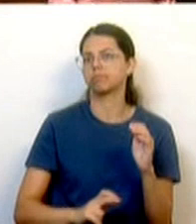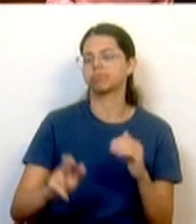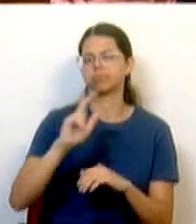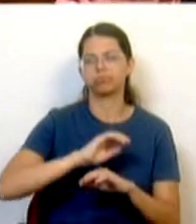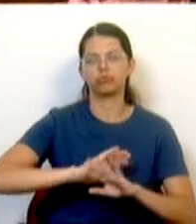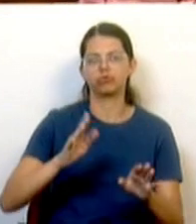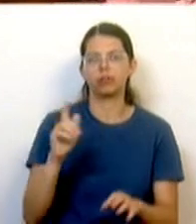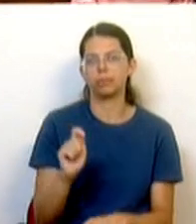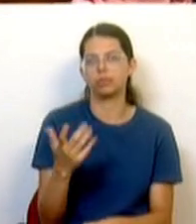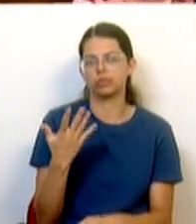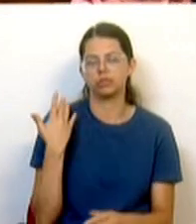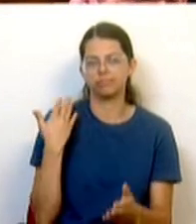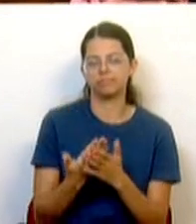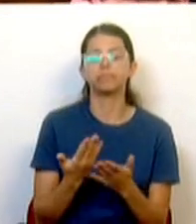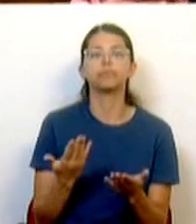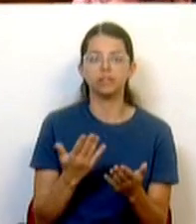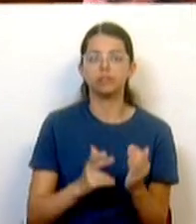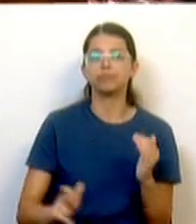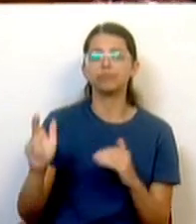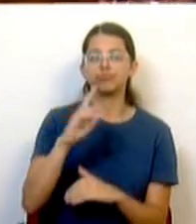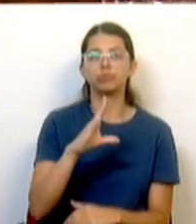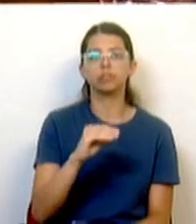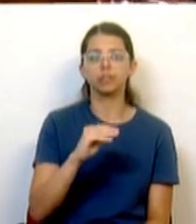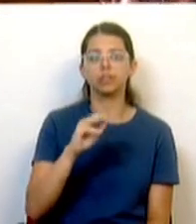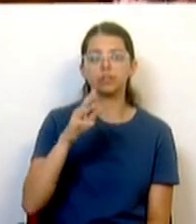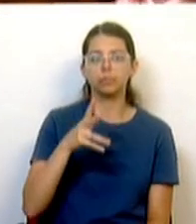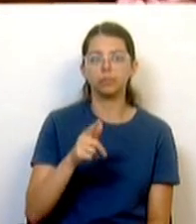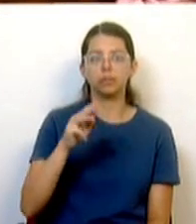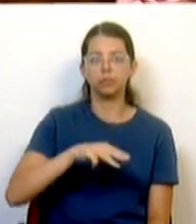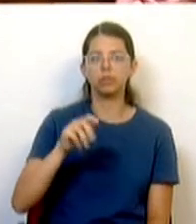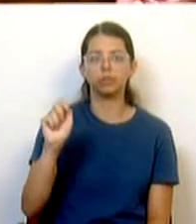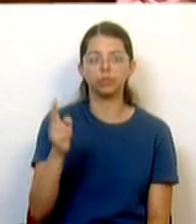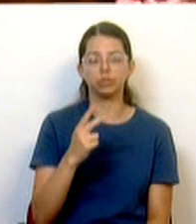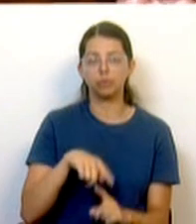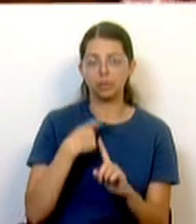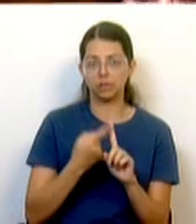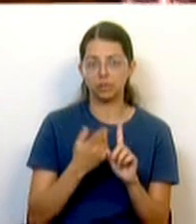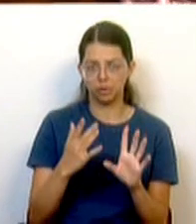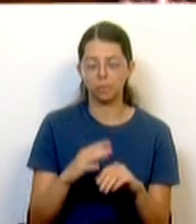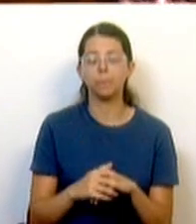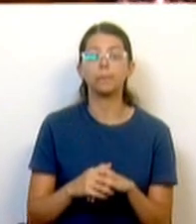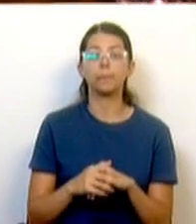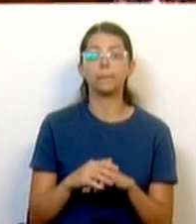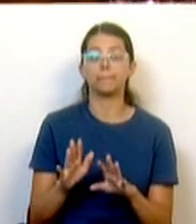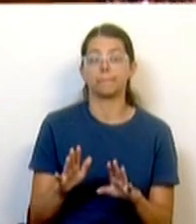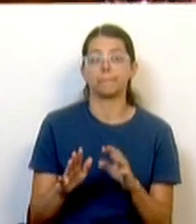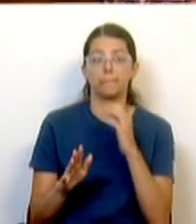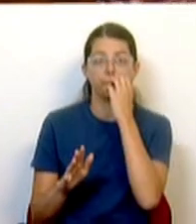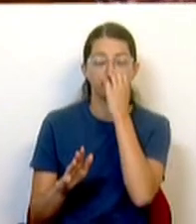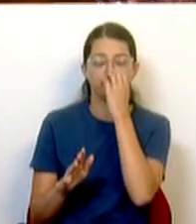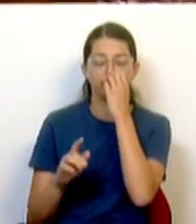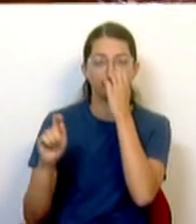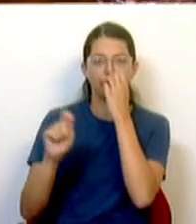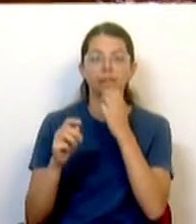meses e atingimos já o valor de 10 mil milhões de euros este ano. Se considerarmos ainda o valor do último